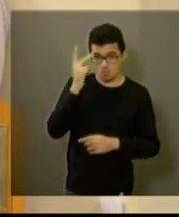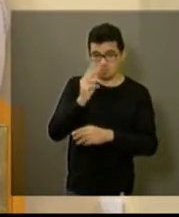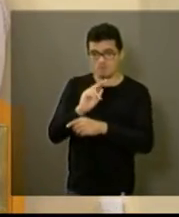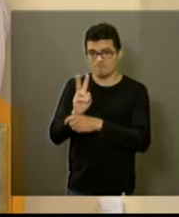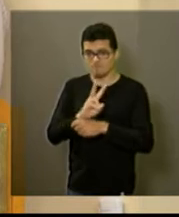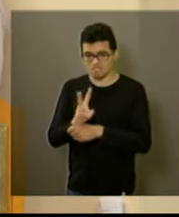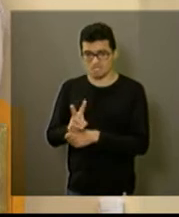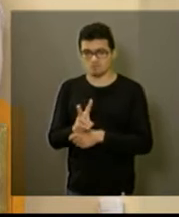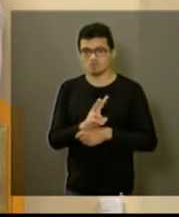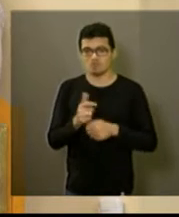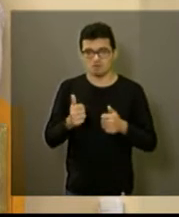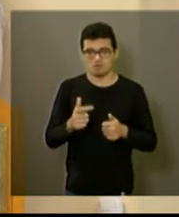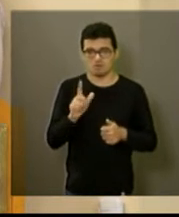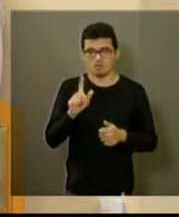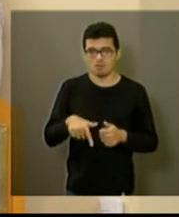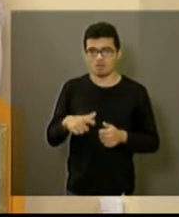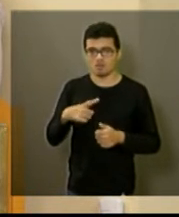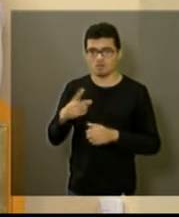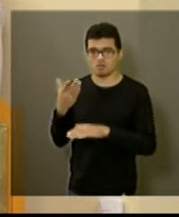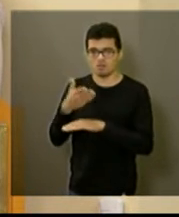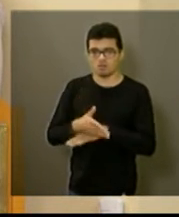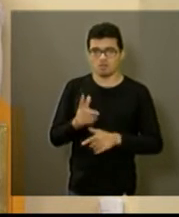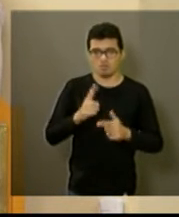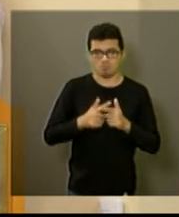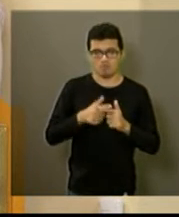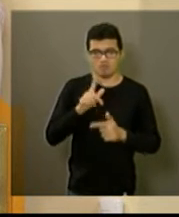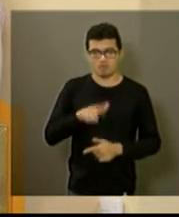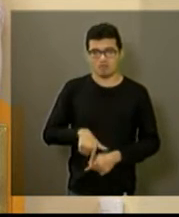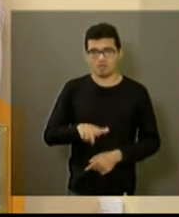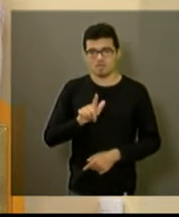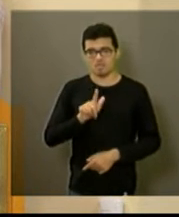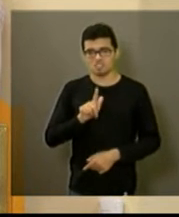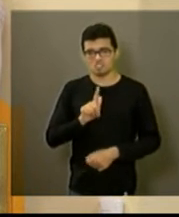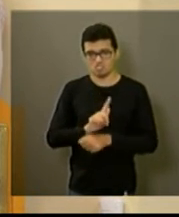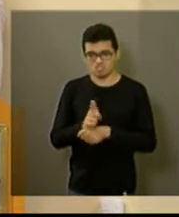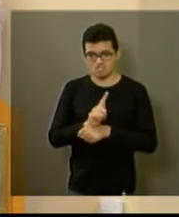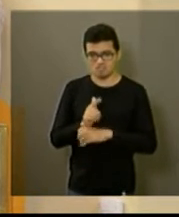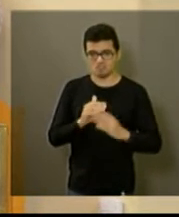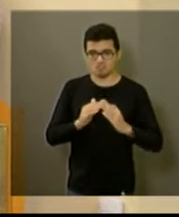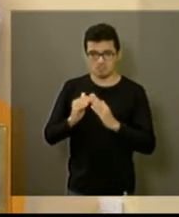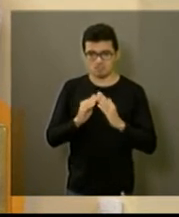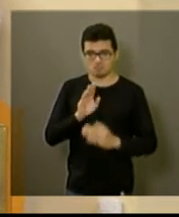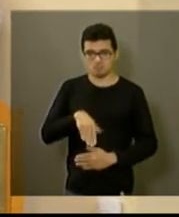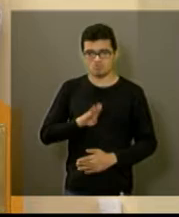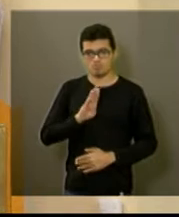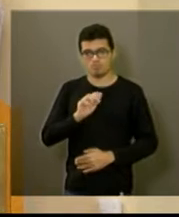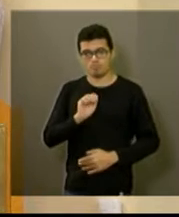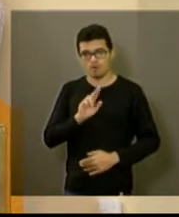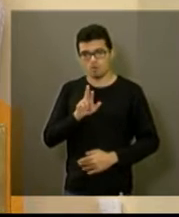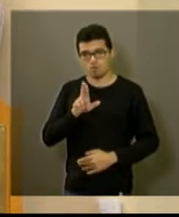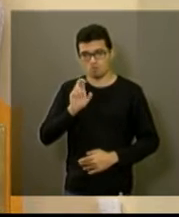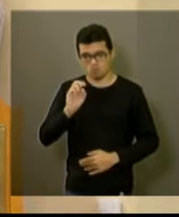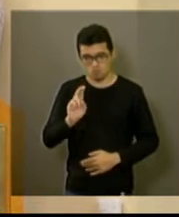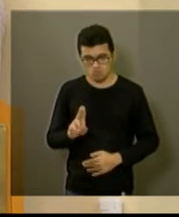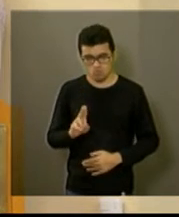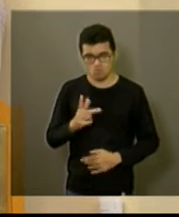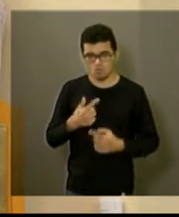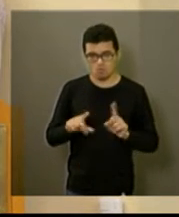vindo para Araquara, porque é pela GIAP de Bauru, a gerência de habitação de Bauru. Mas nós,